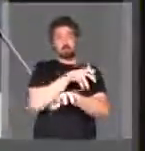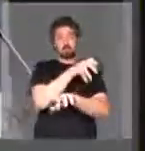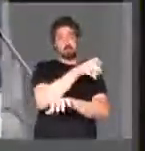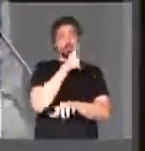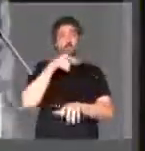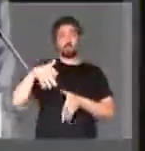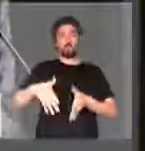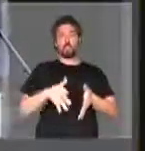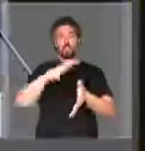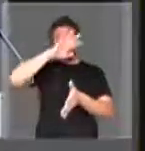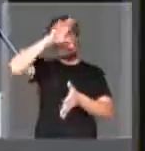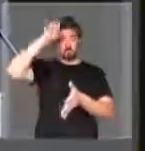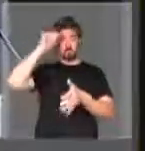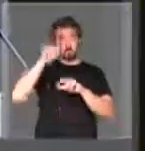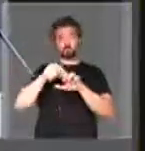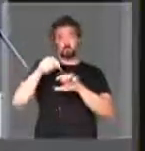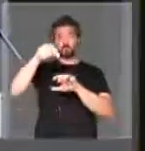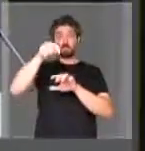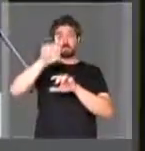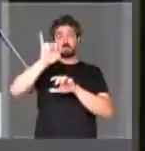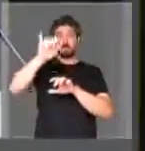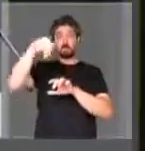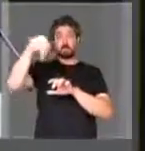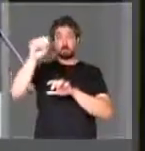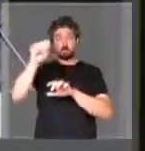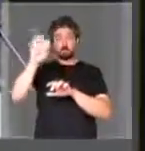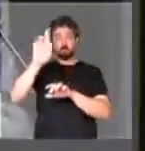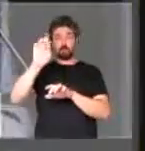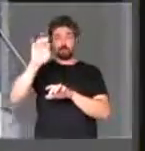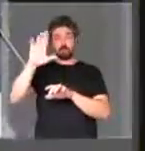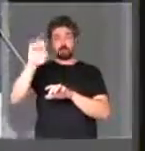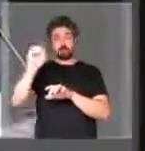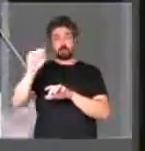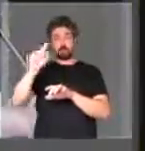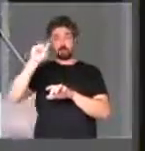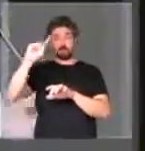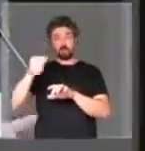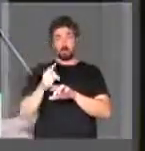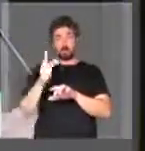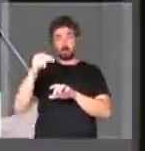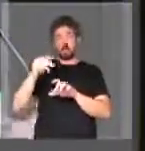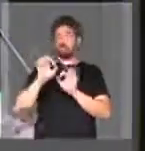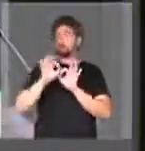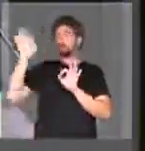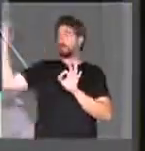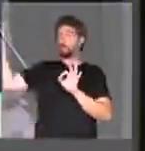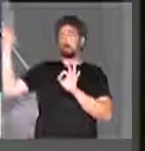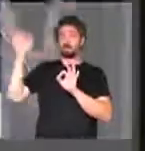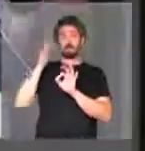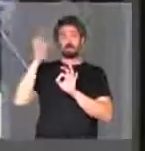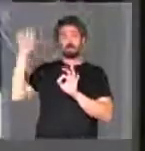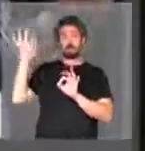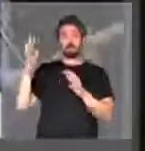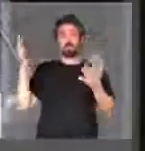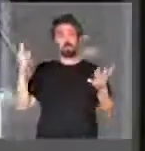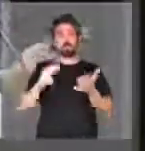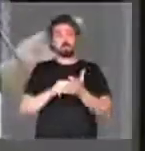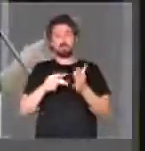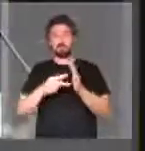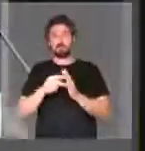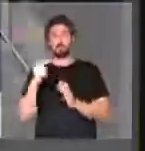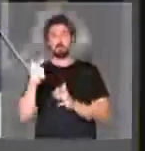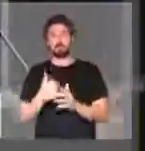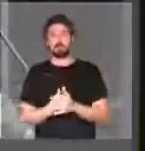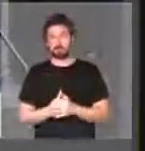Brasil pelo Rio Amazonas, quanto a Guiana Francesa, que está a milhares de quilômetros da França continental. Então, não faz